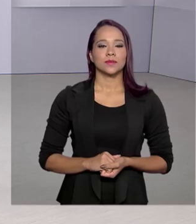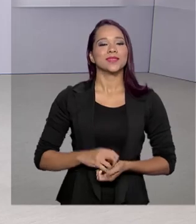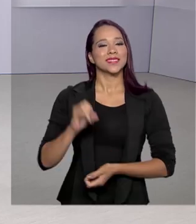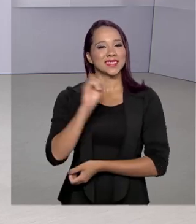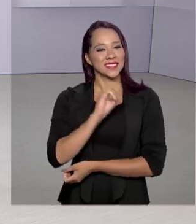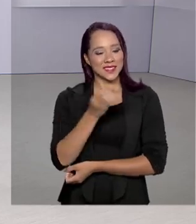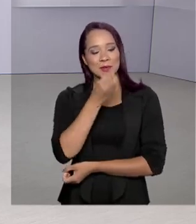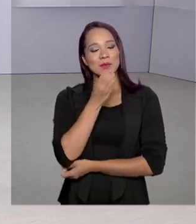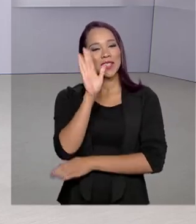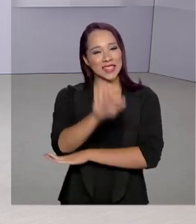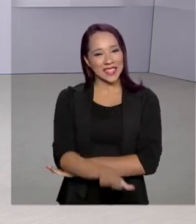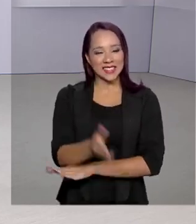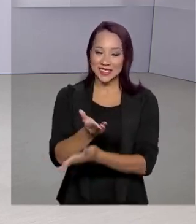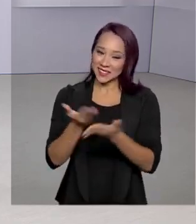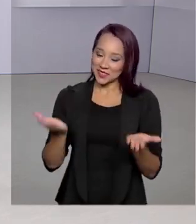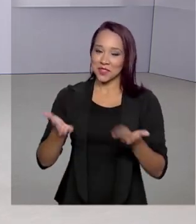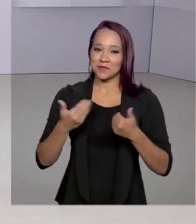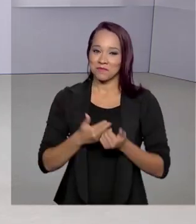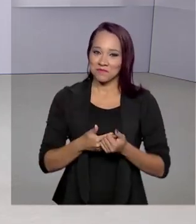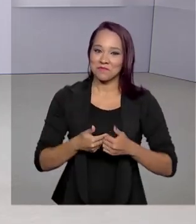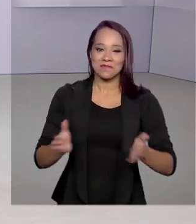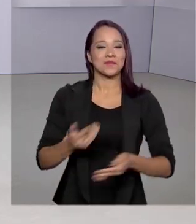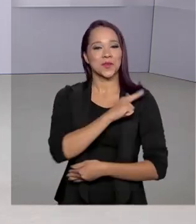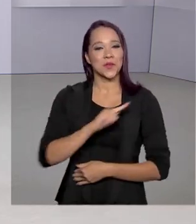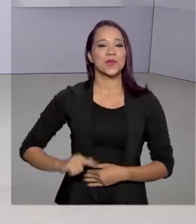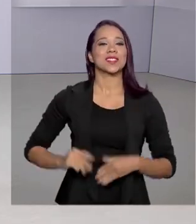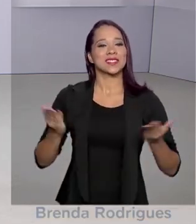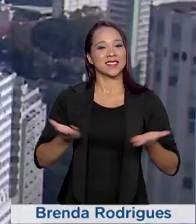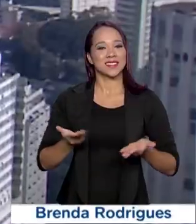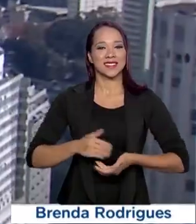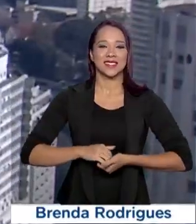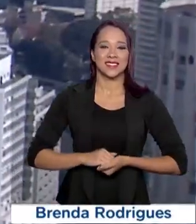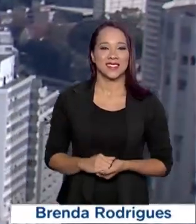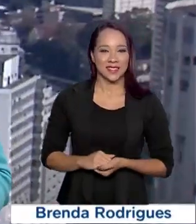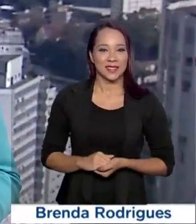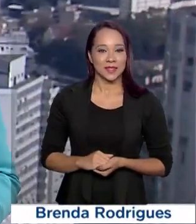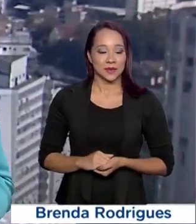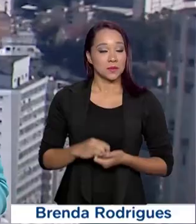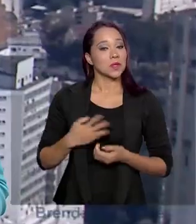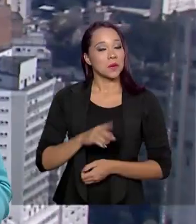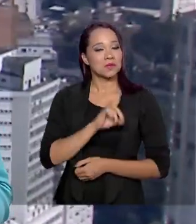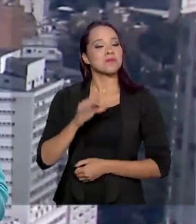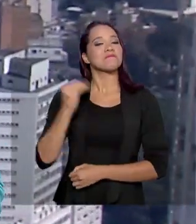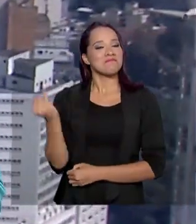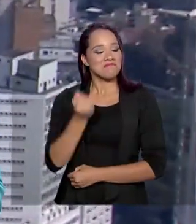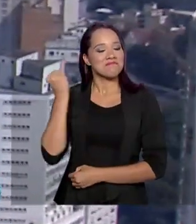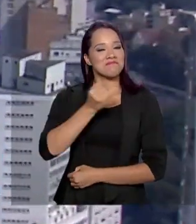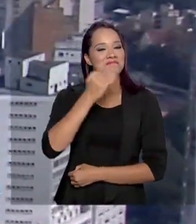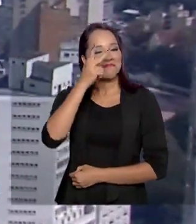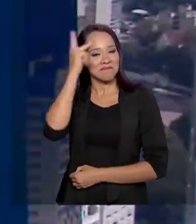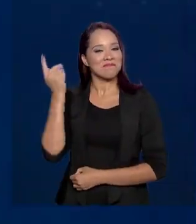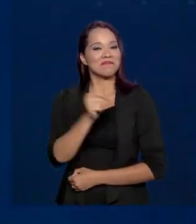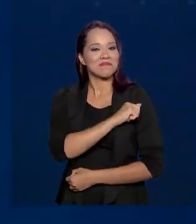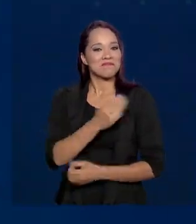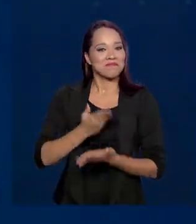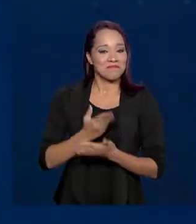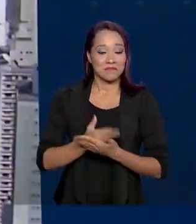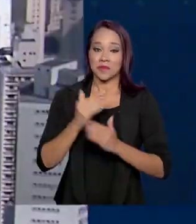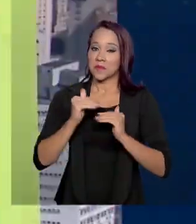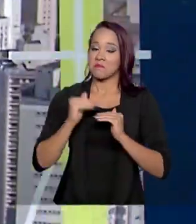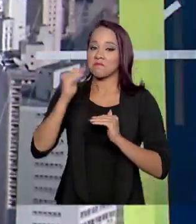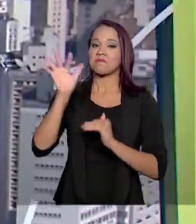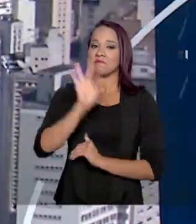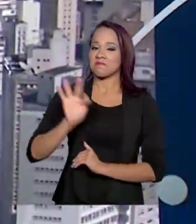Olá, boa tarde, de volta com mais uma edição do Governo Agora. Dia importante para os estudantes do ensino superior.